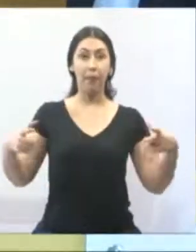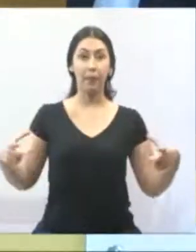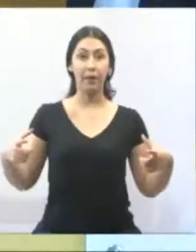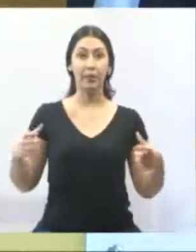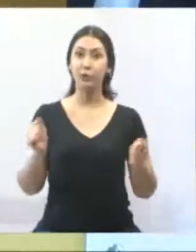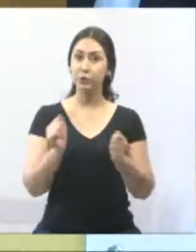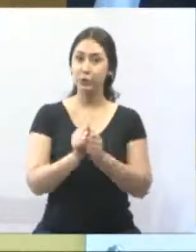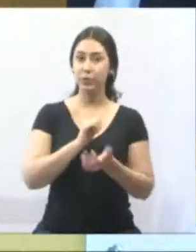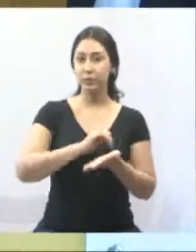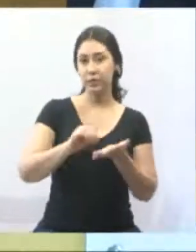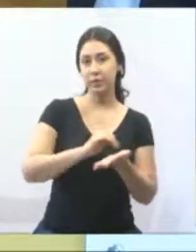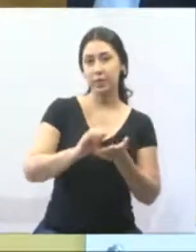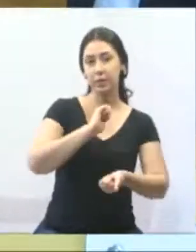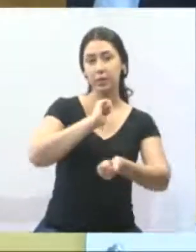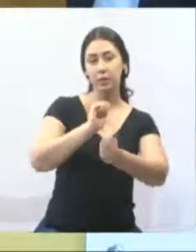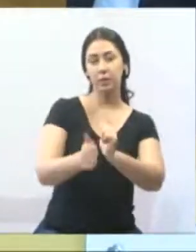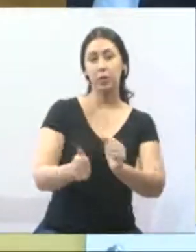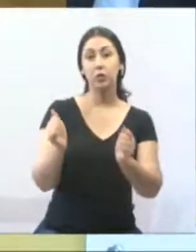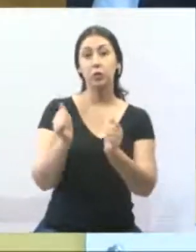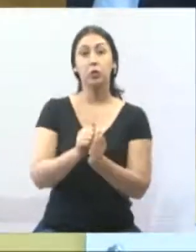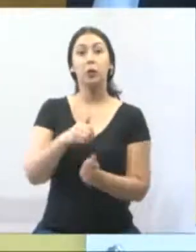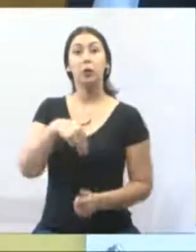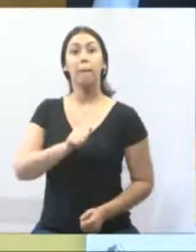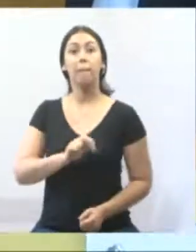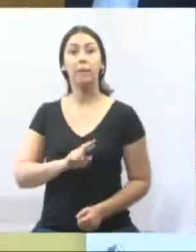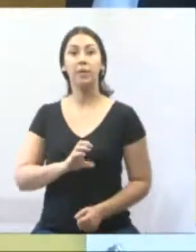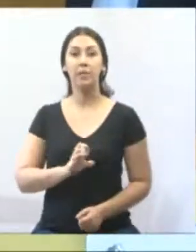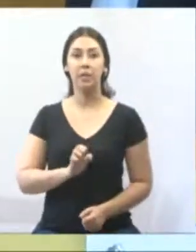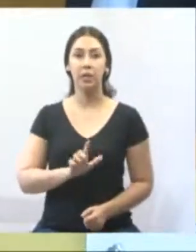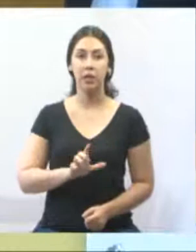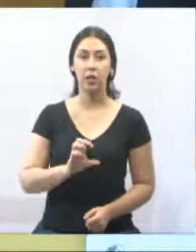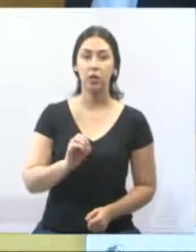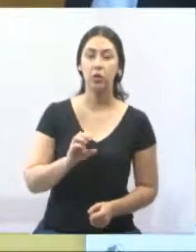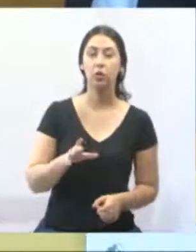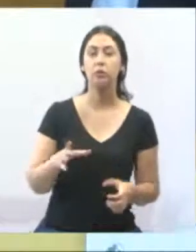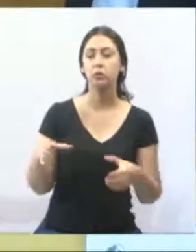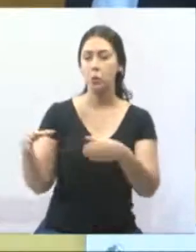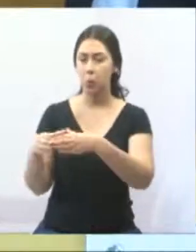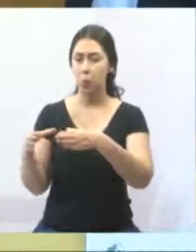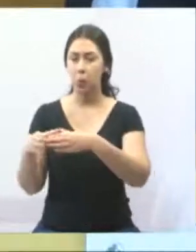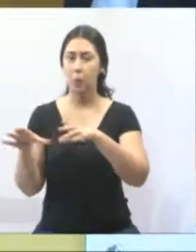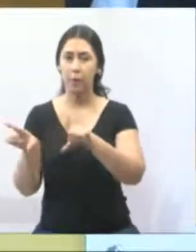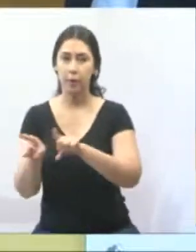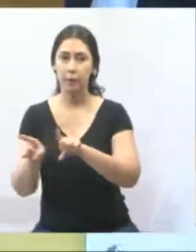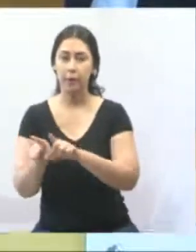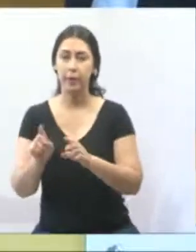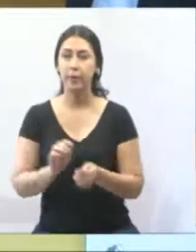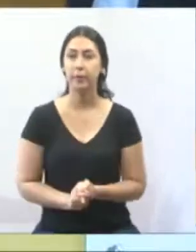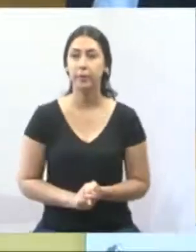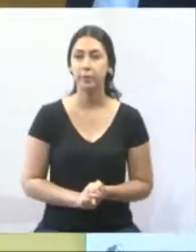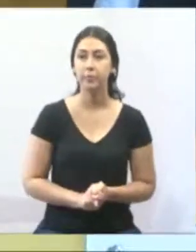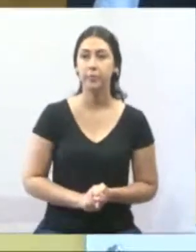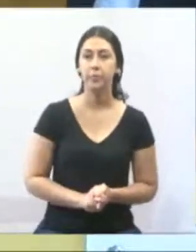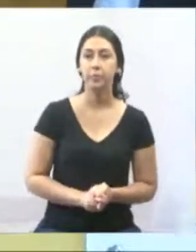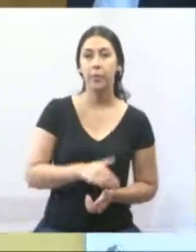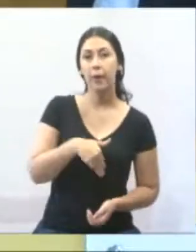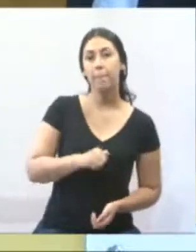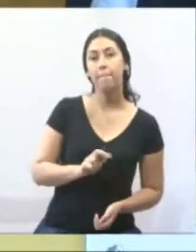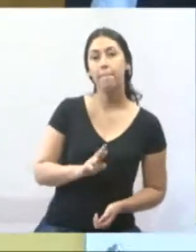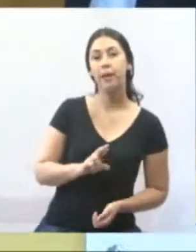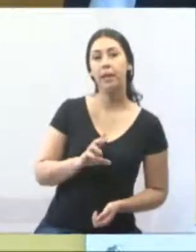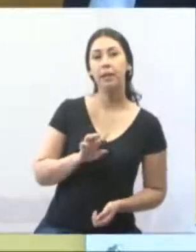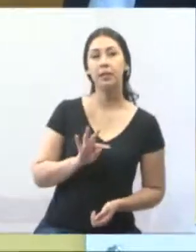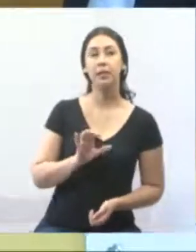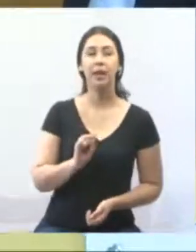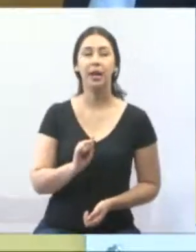secretária de esporte, através do Marcelo Fortes, junto com a sua equipe, com a Marta, Pardal,